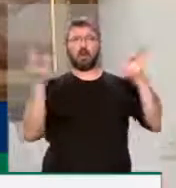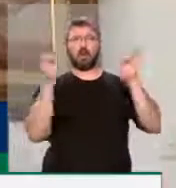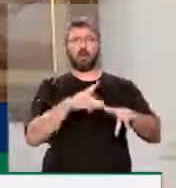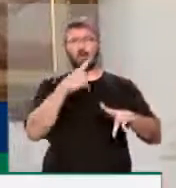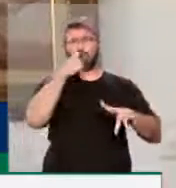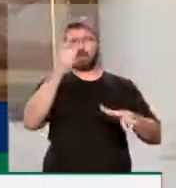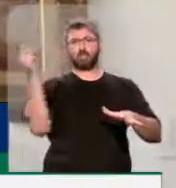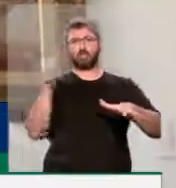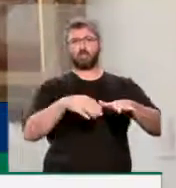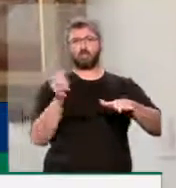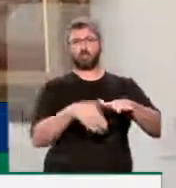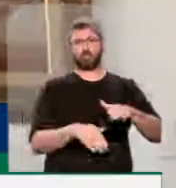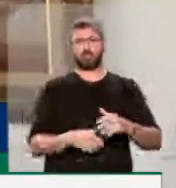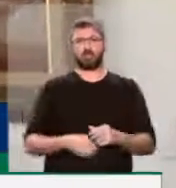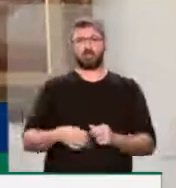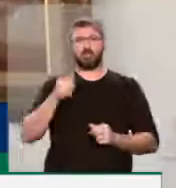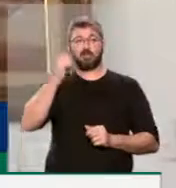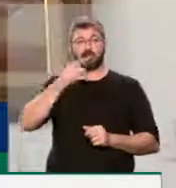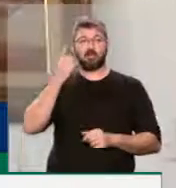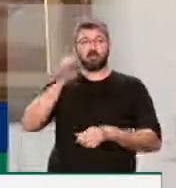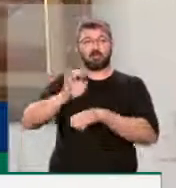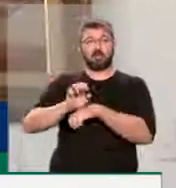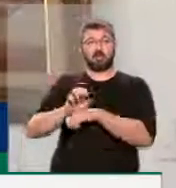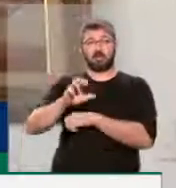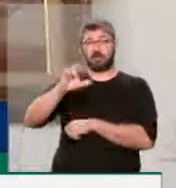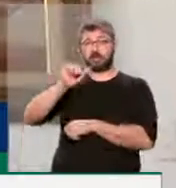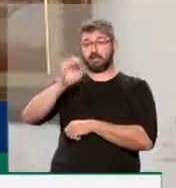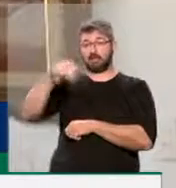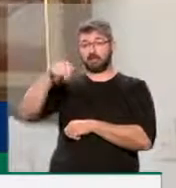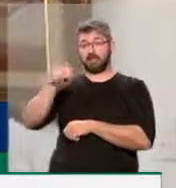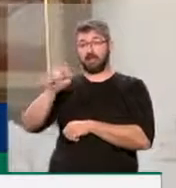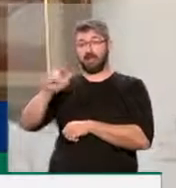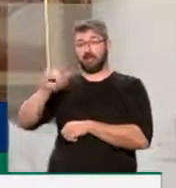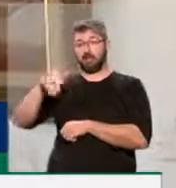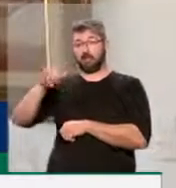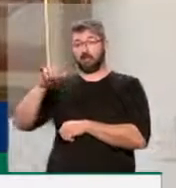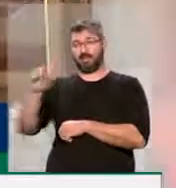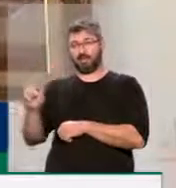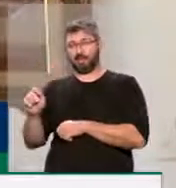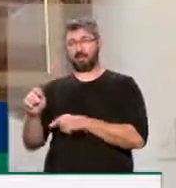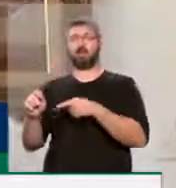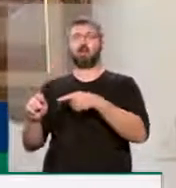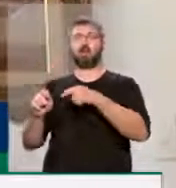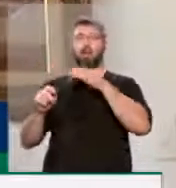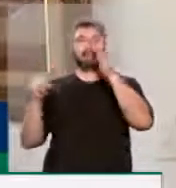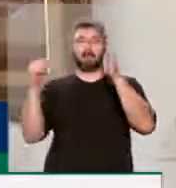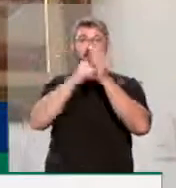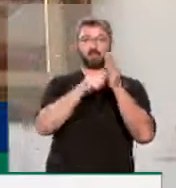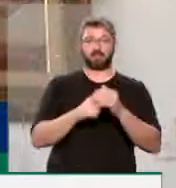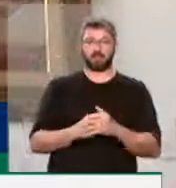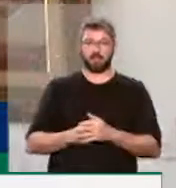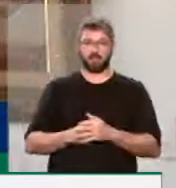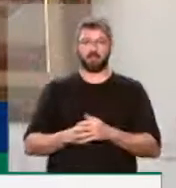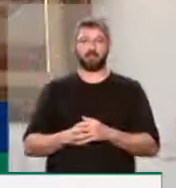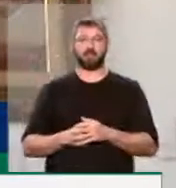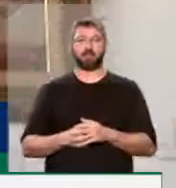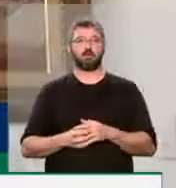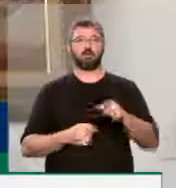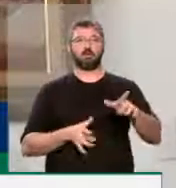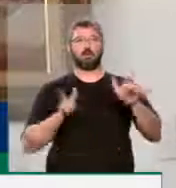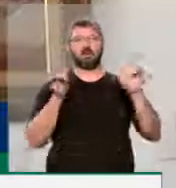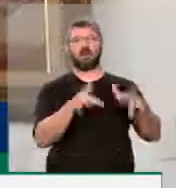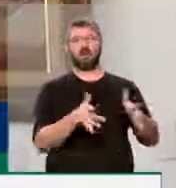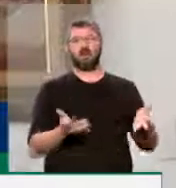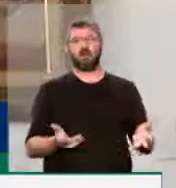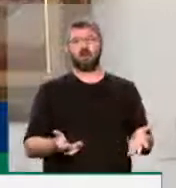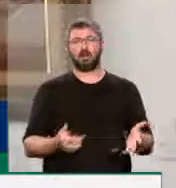denunciado pela deputada estadual Cristina Almeida e ganhou uma repercussão muito grande, esse abandono. O